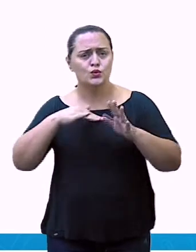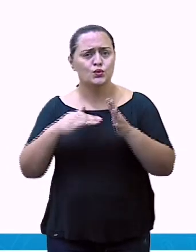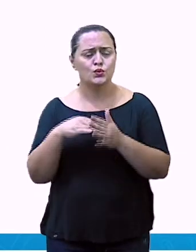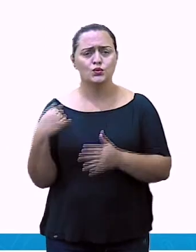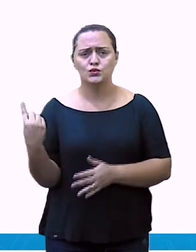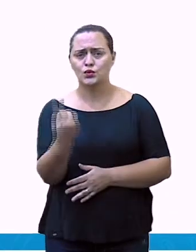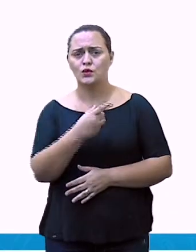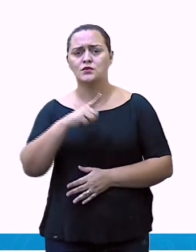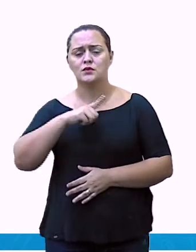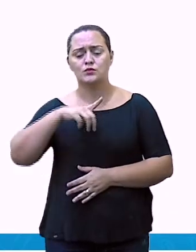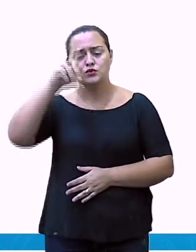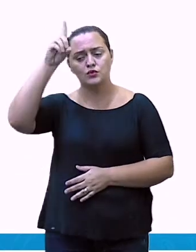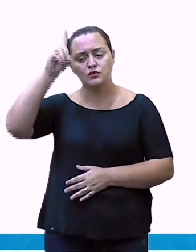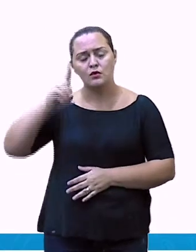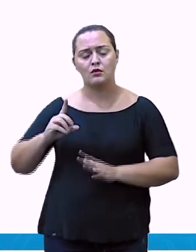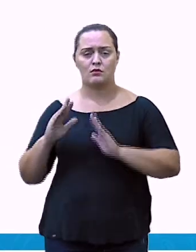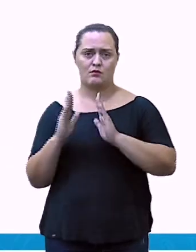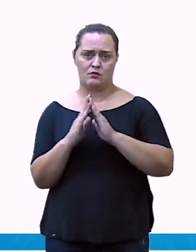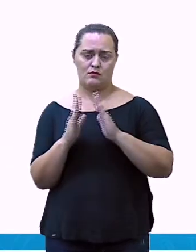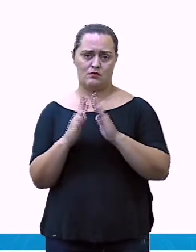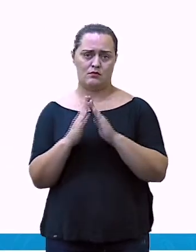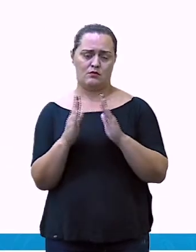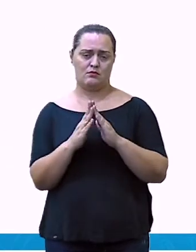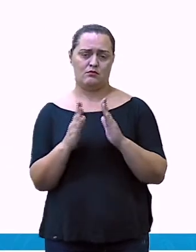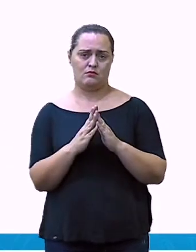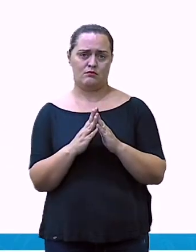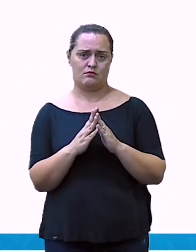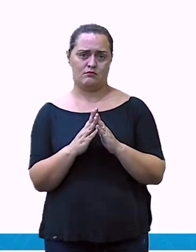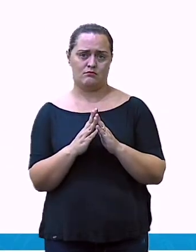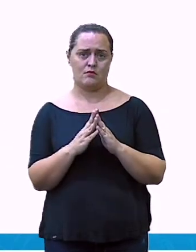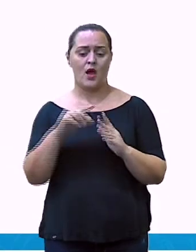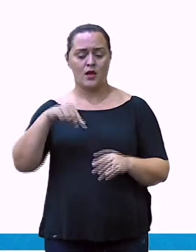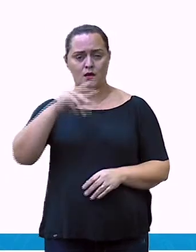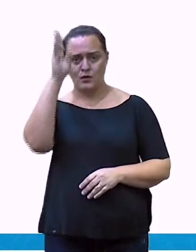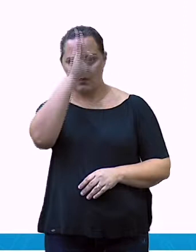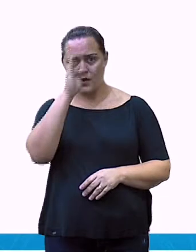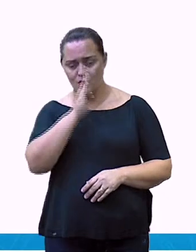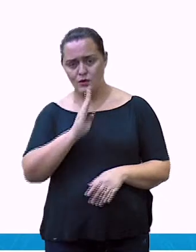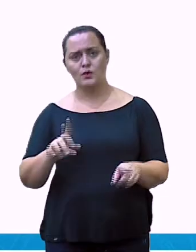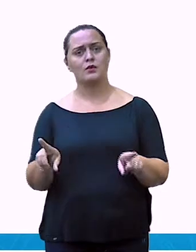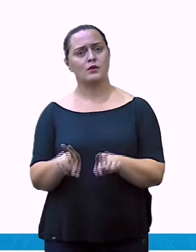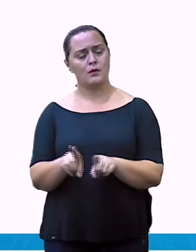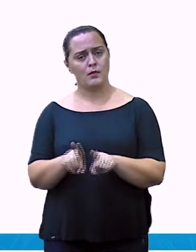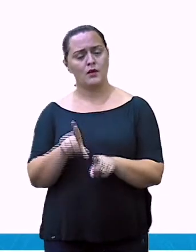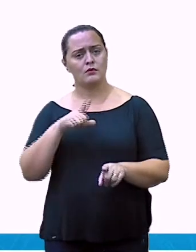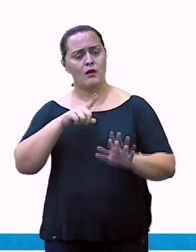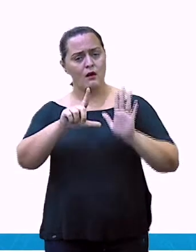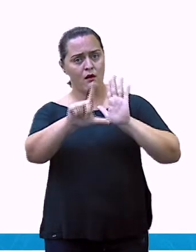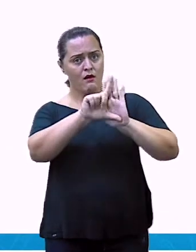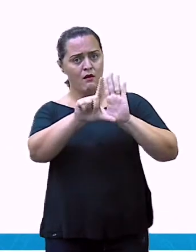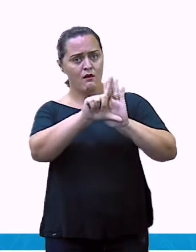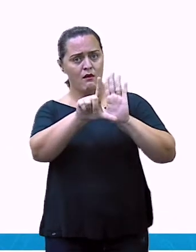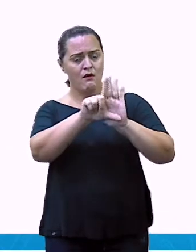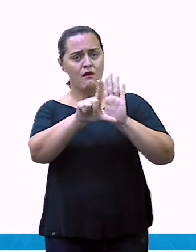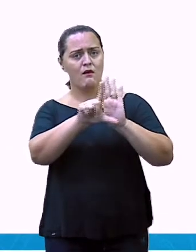Brasil não é diferente. Ter uma habitação é direito de todos e está previsto